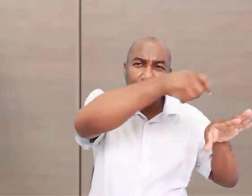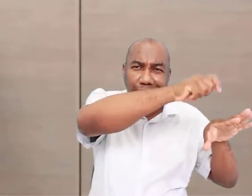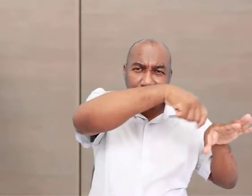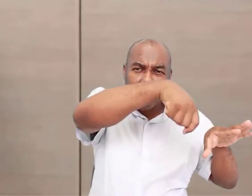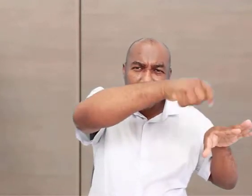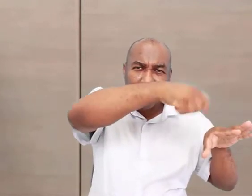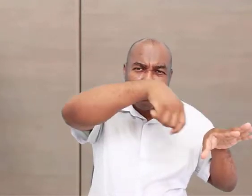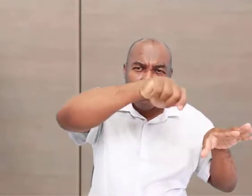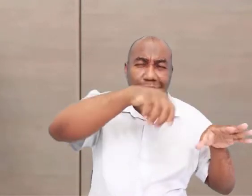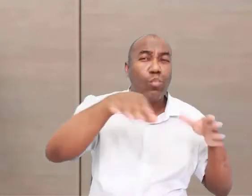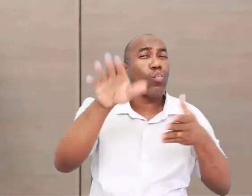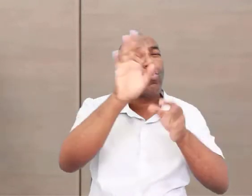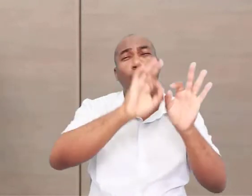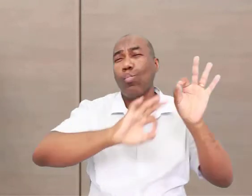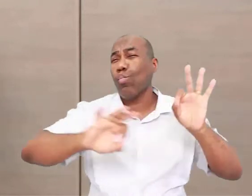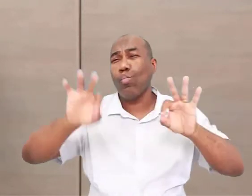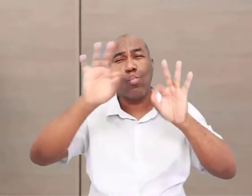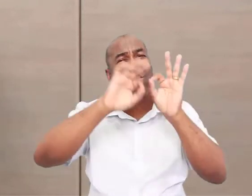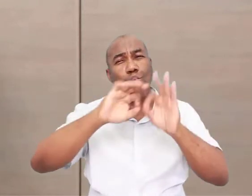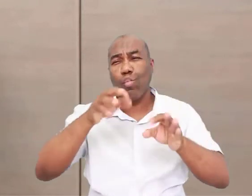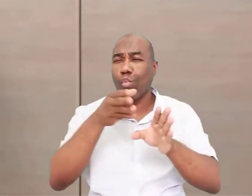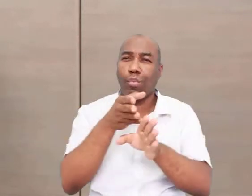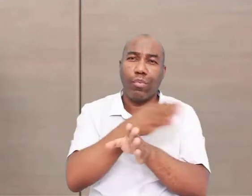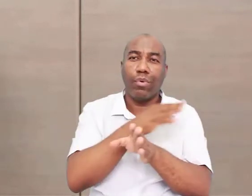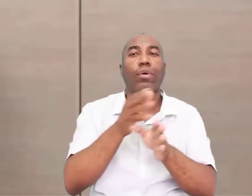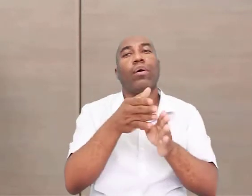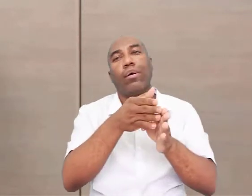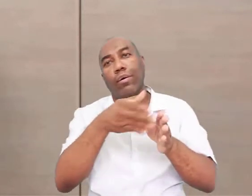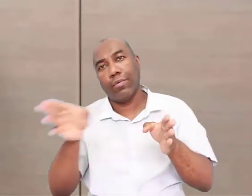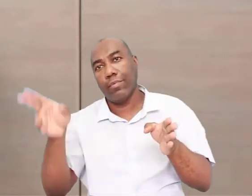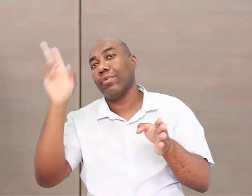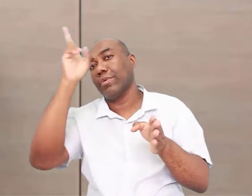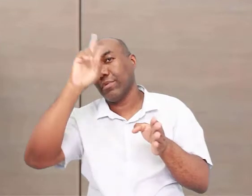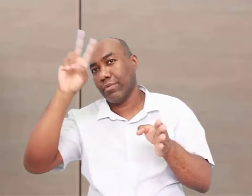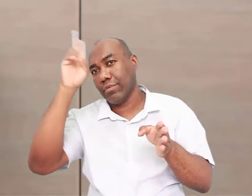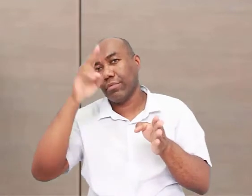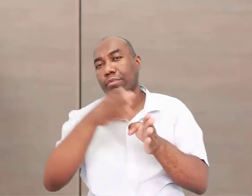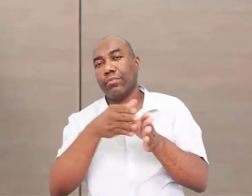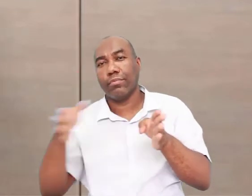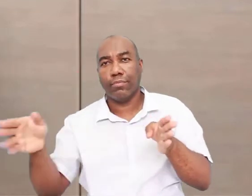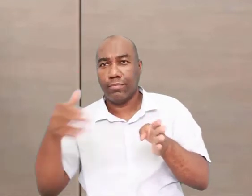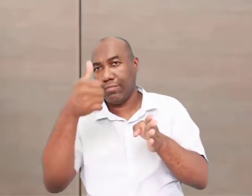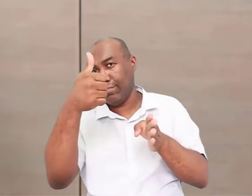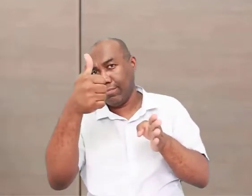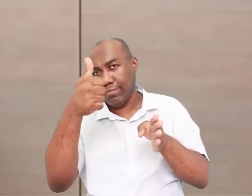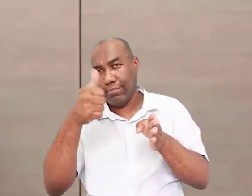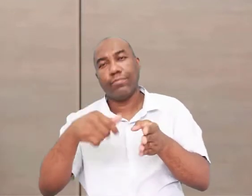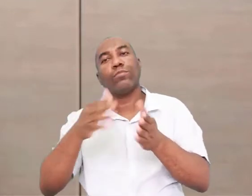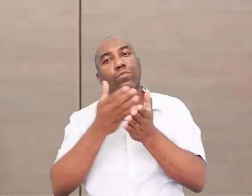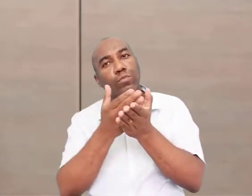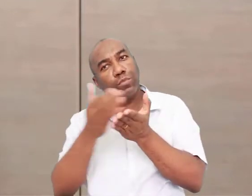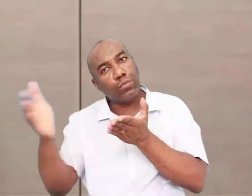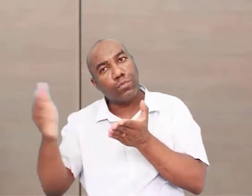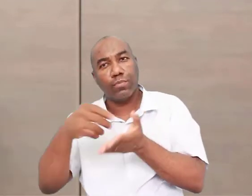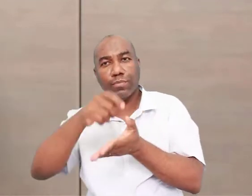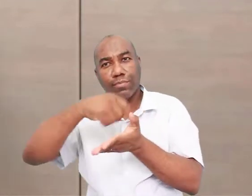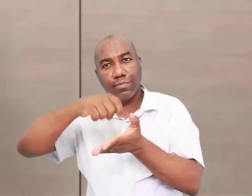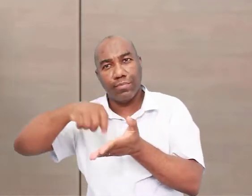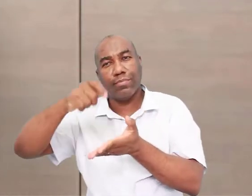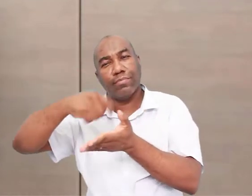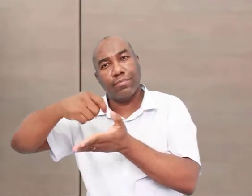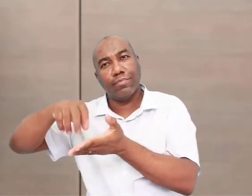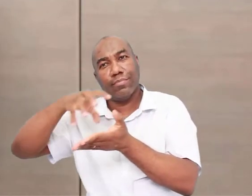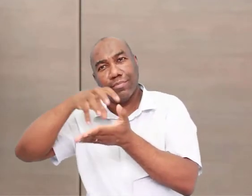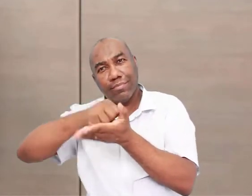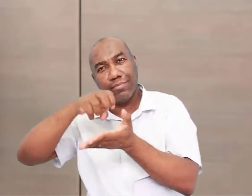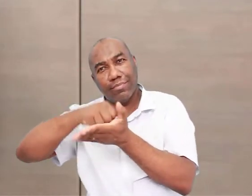didaticamente ser dividida em Idade da Pedra e Idade dos Metais. Dentro da Idade da Pedra eu tenho Paleolítico,